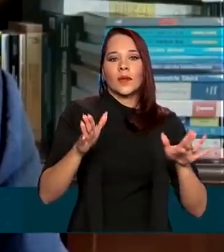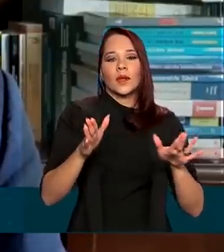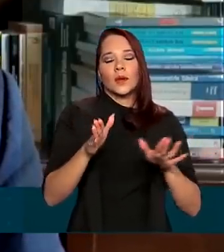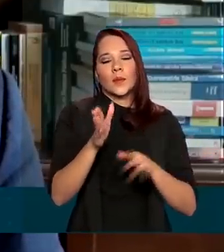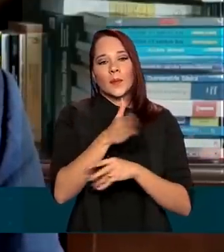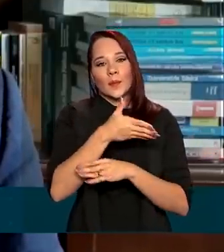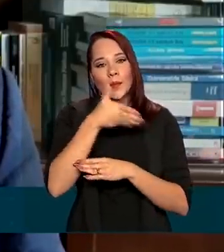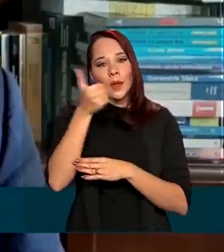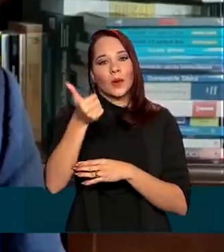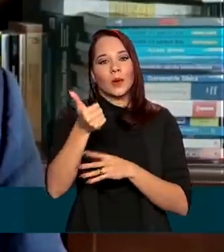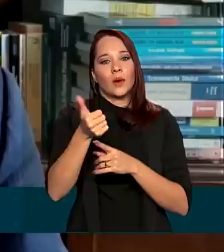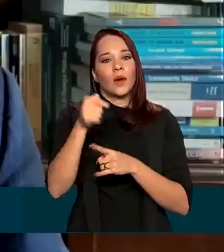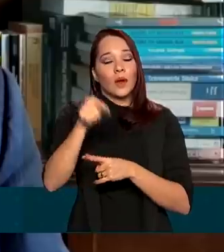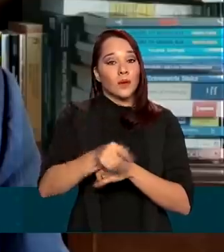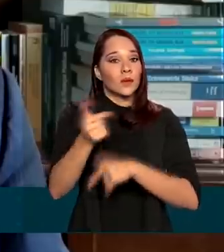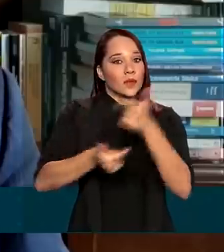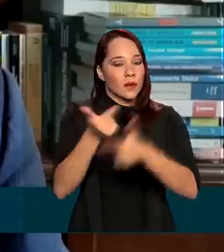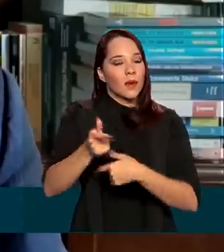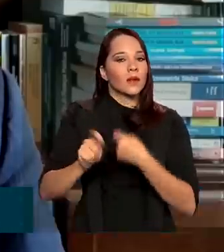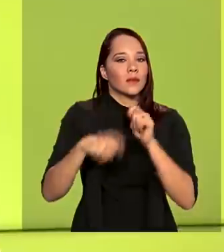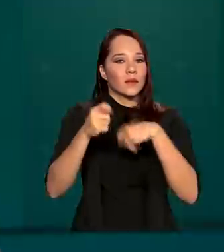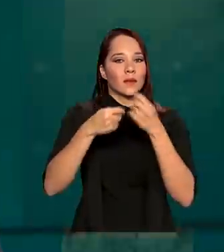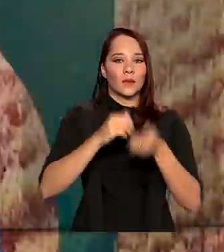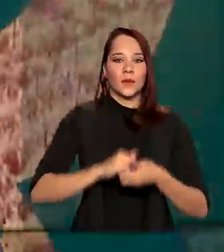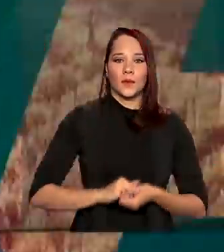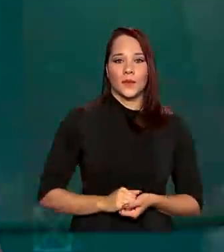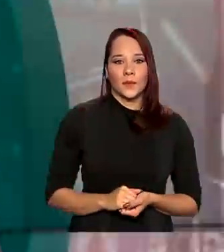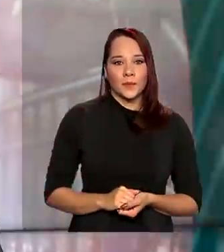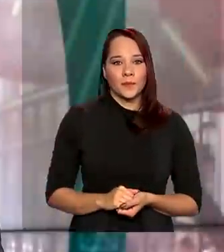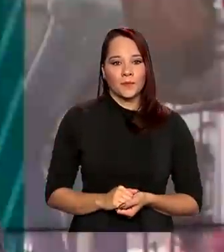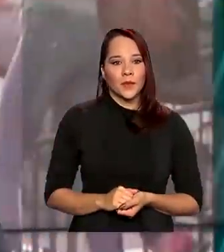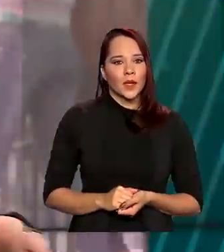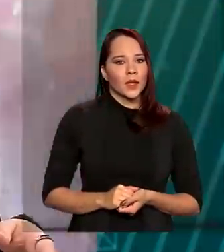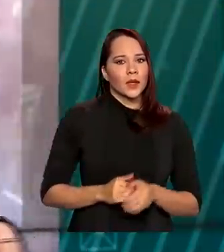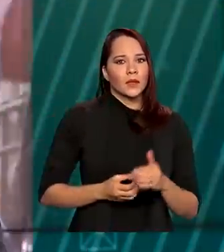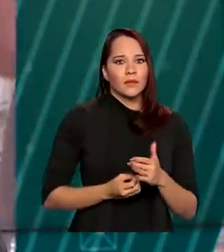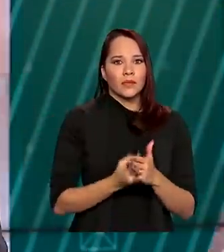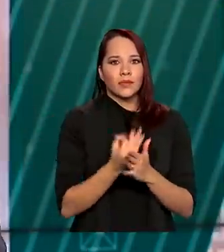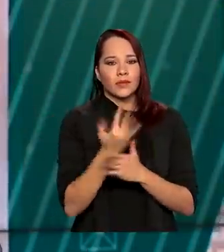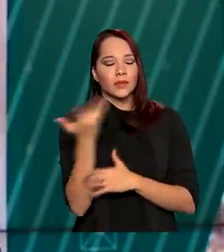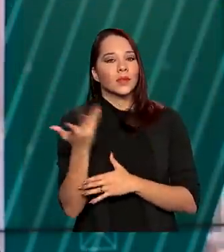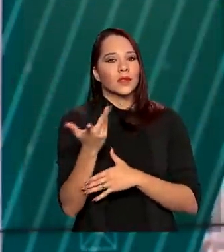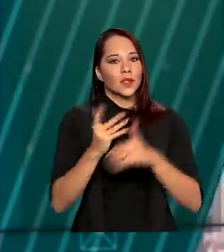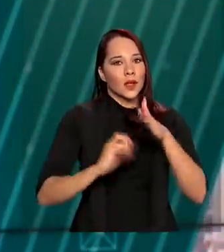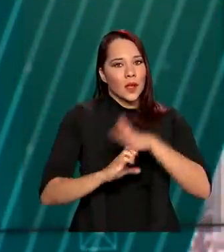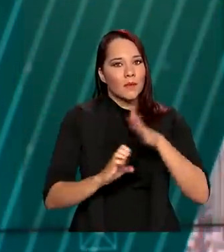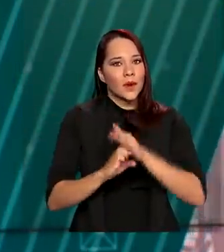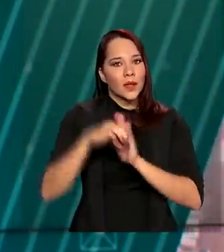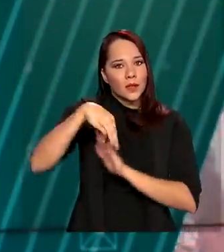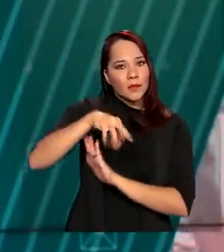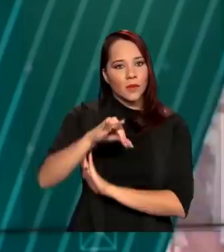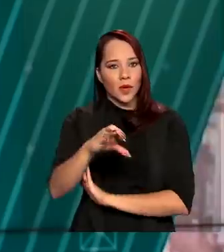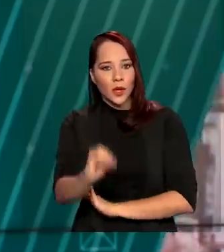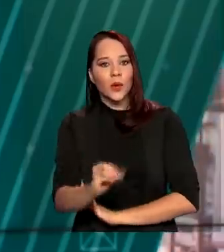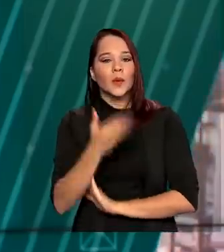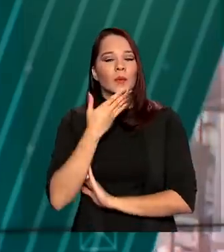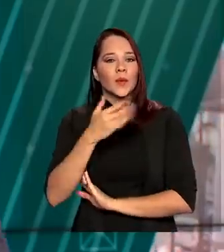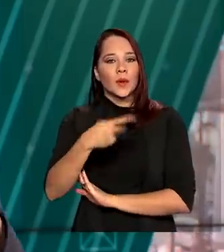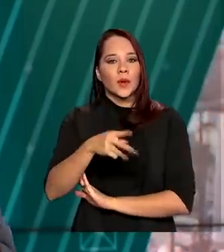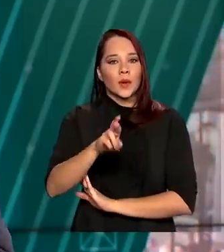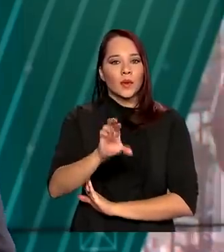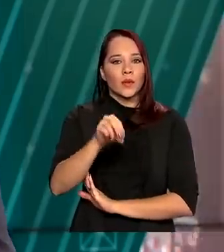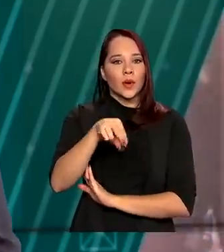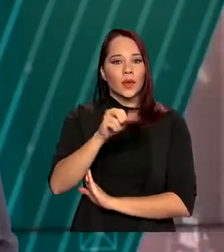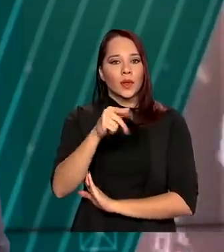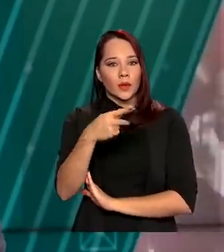efetiva as atividades econômicas. E milhares de micro e pequenas empresas recorreram ao crédito do Pronamp,